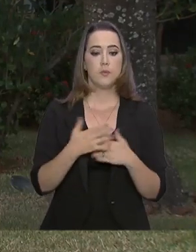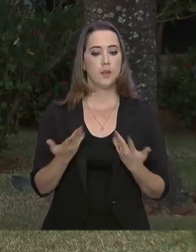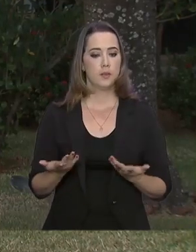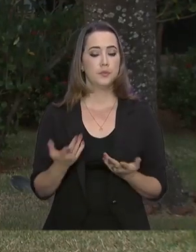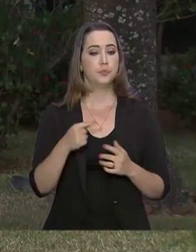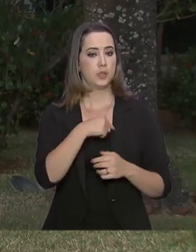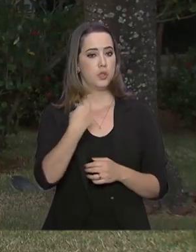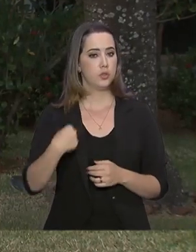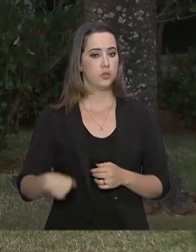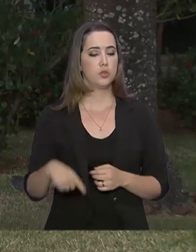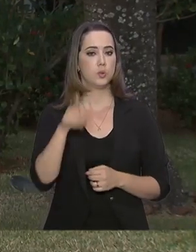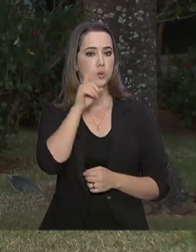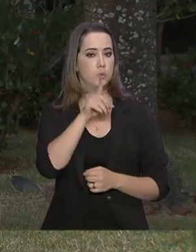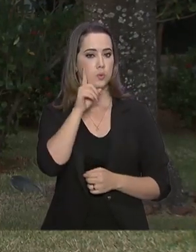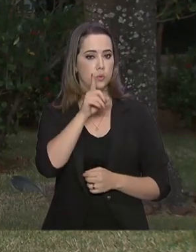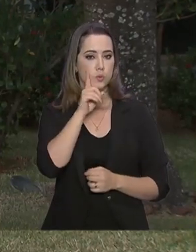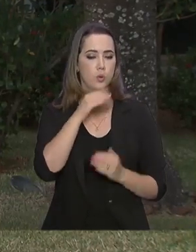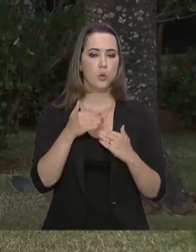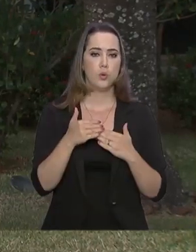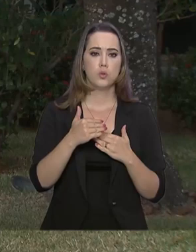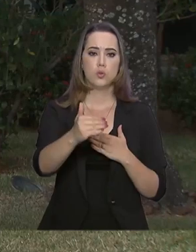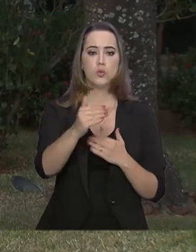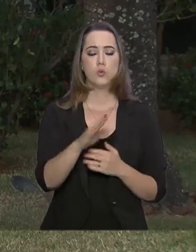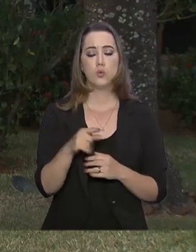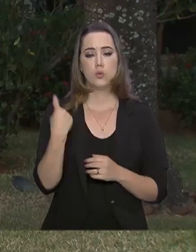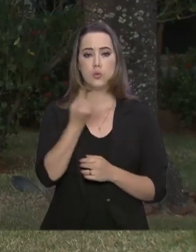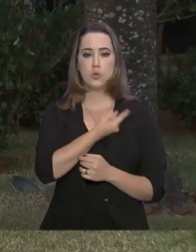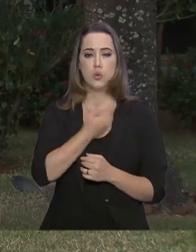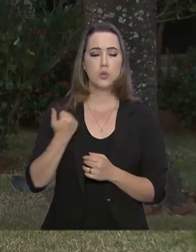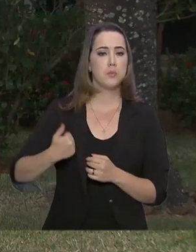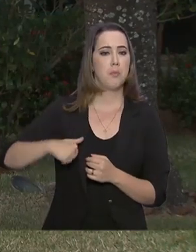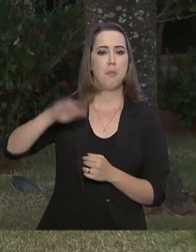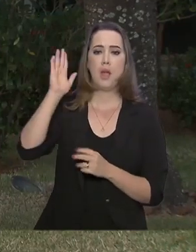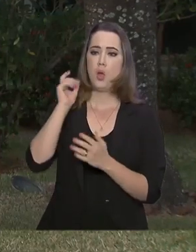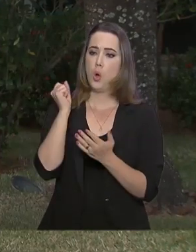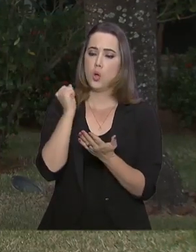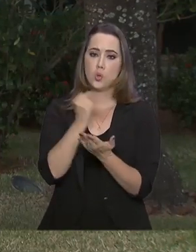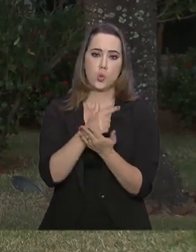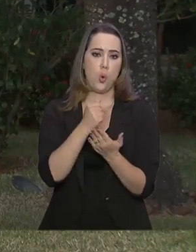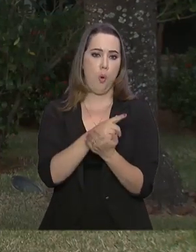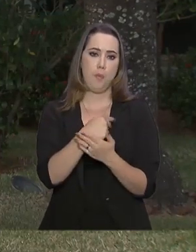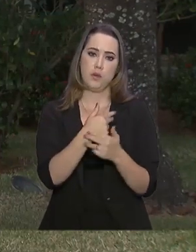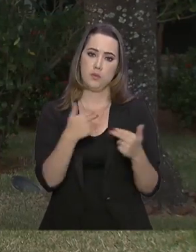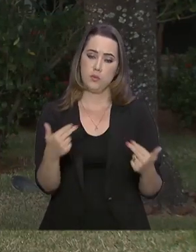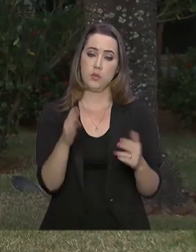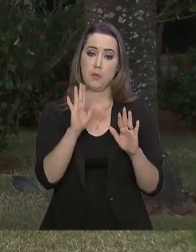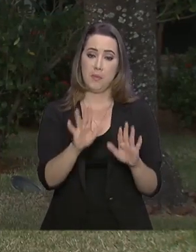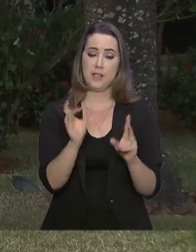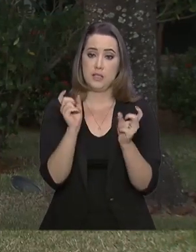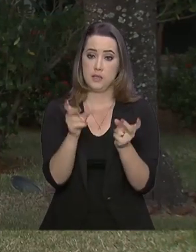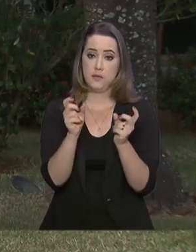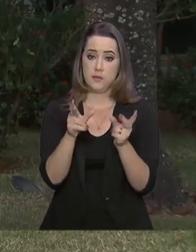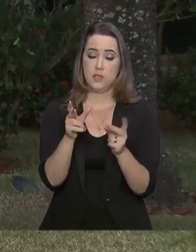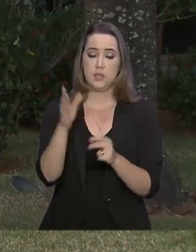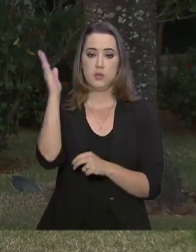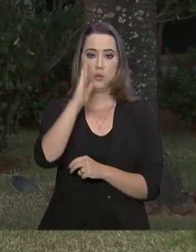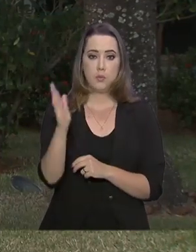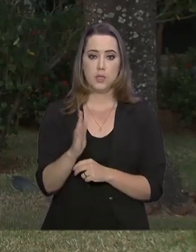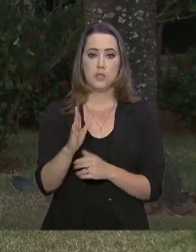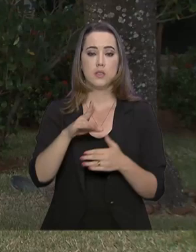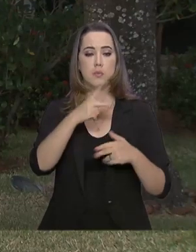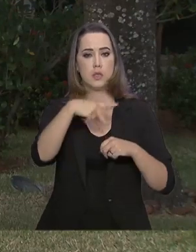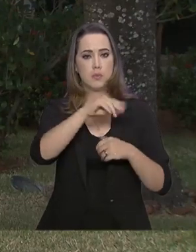A China e os Estados Unidos continuam sendo os nossos maiores compradores. Já as vendas do Brasil para os países do